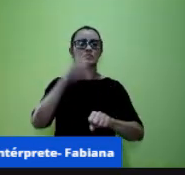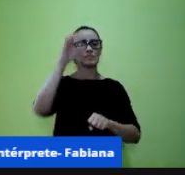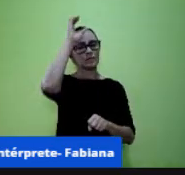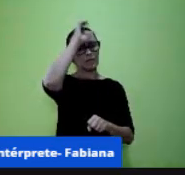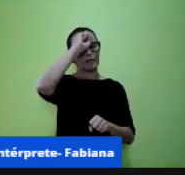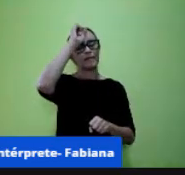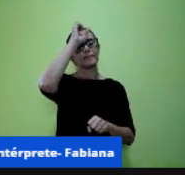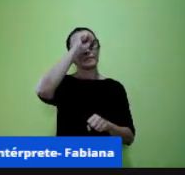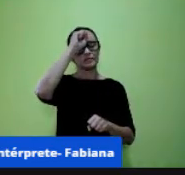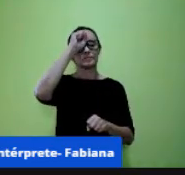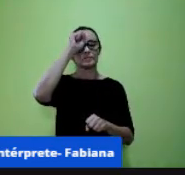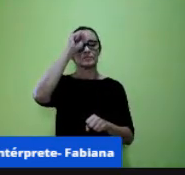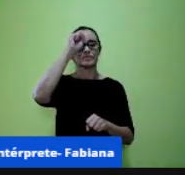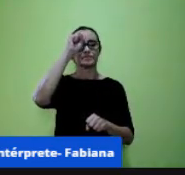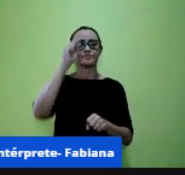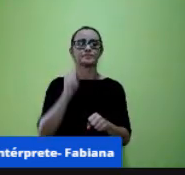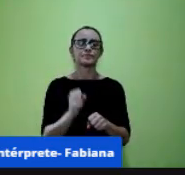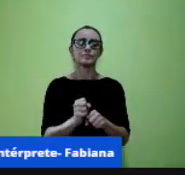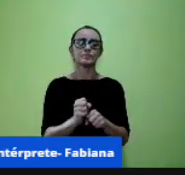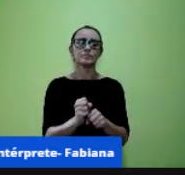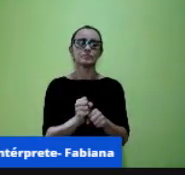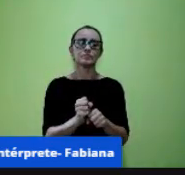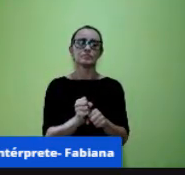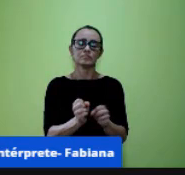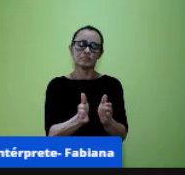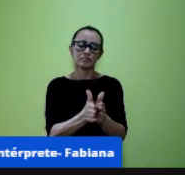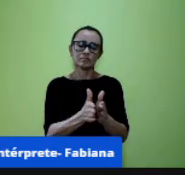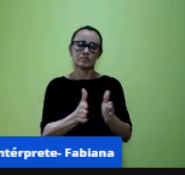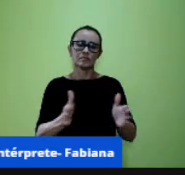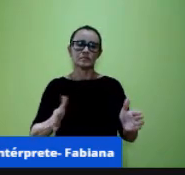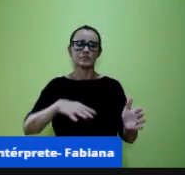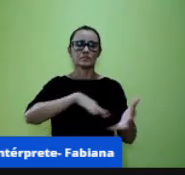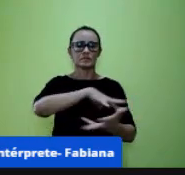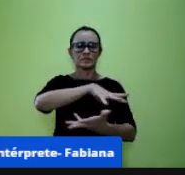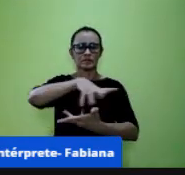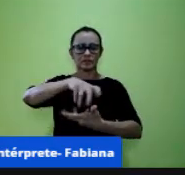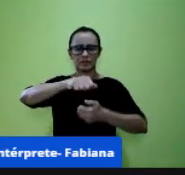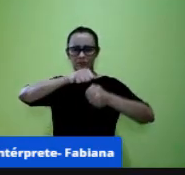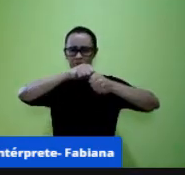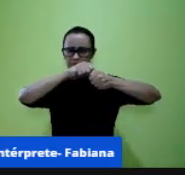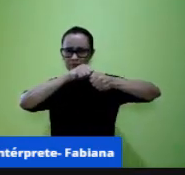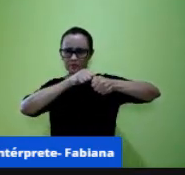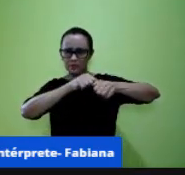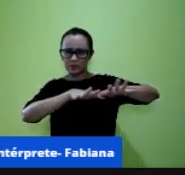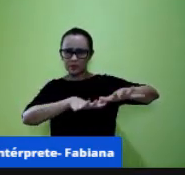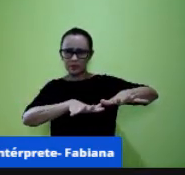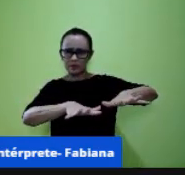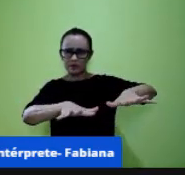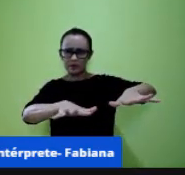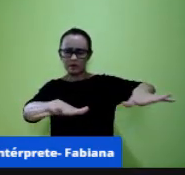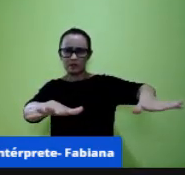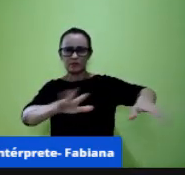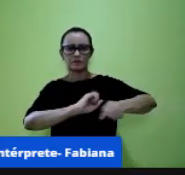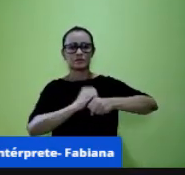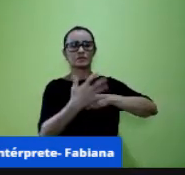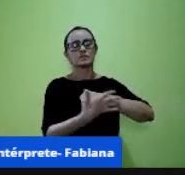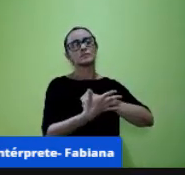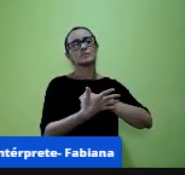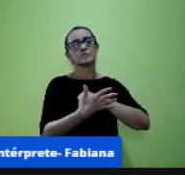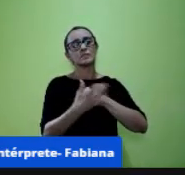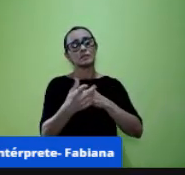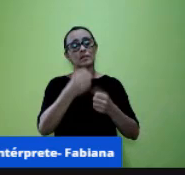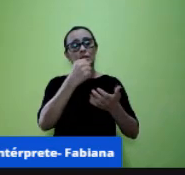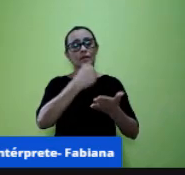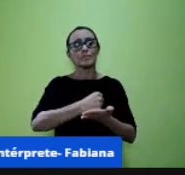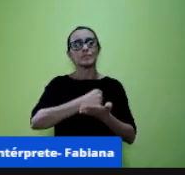nesse momento de pandemia as TICS elas elas suprem essa ausência física